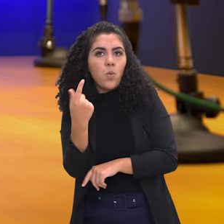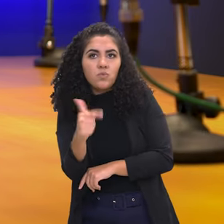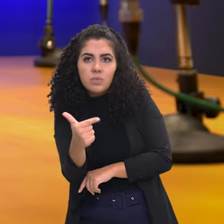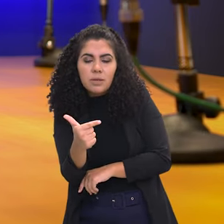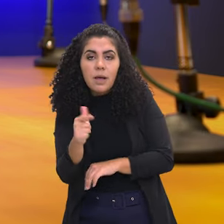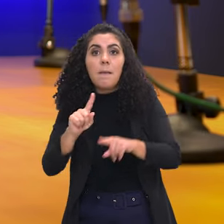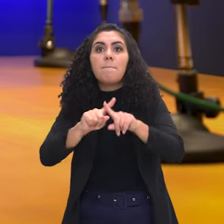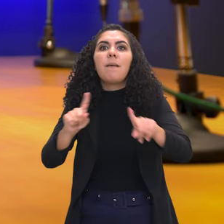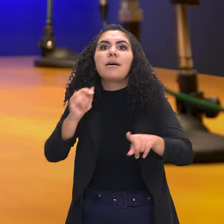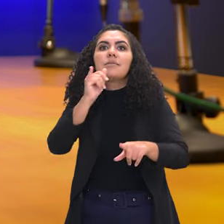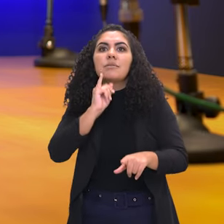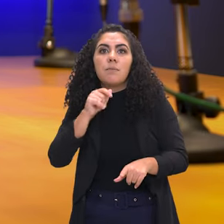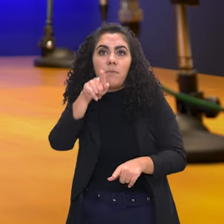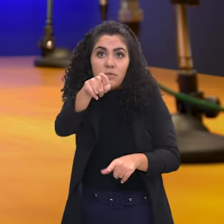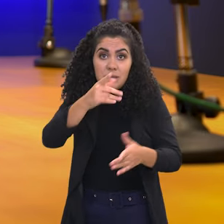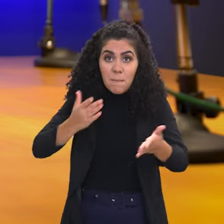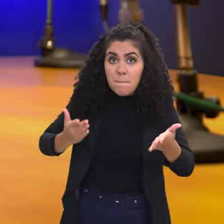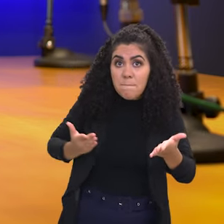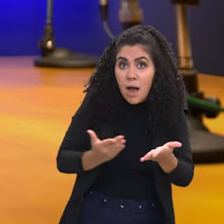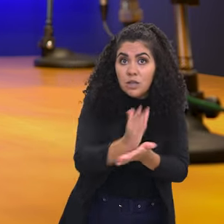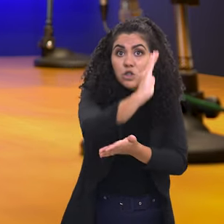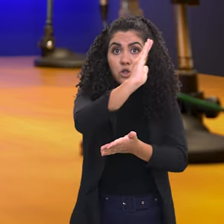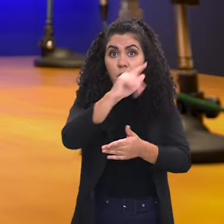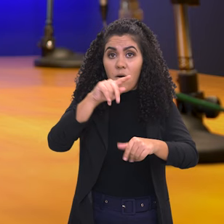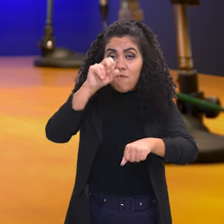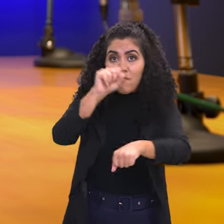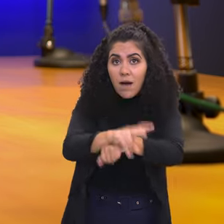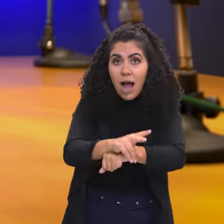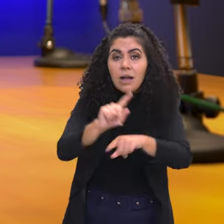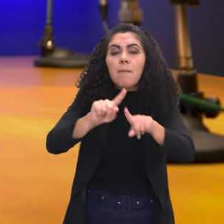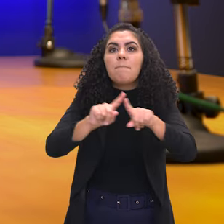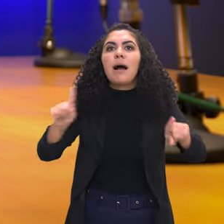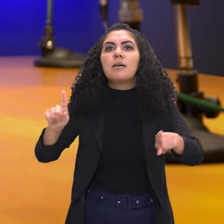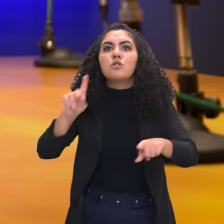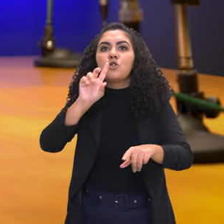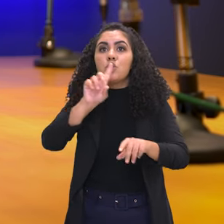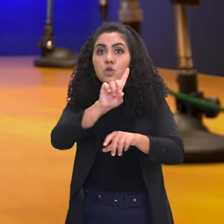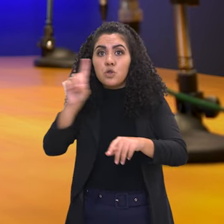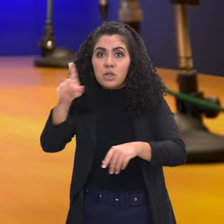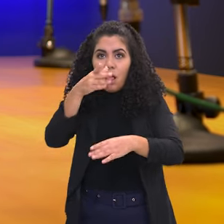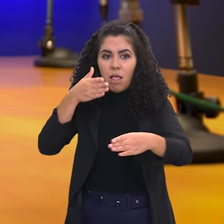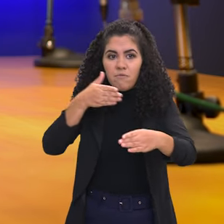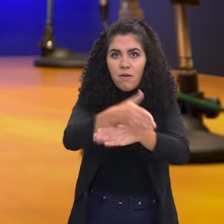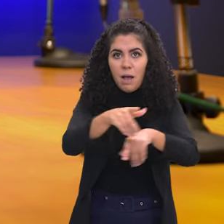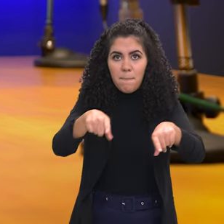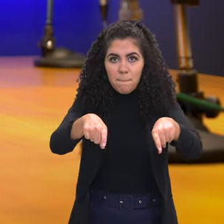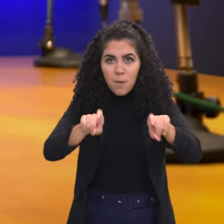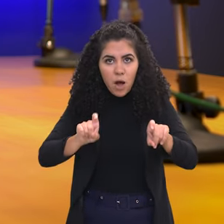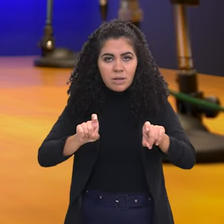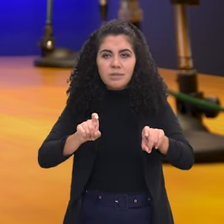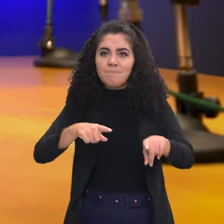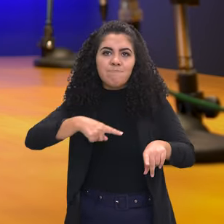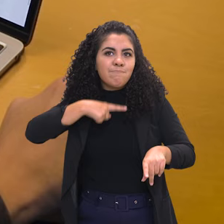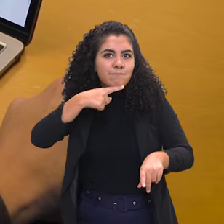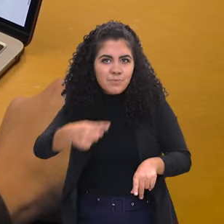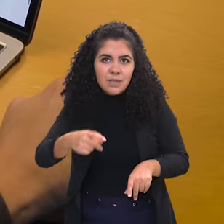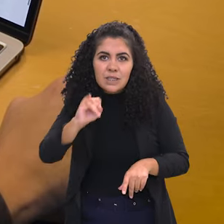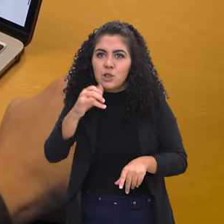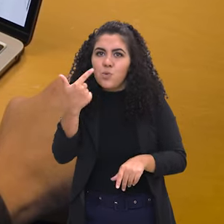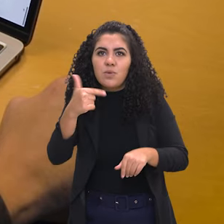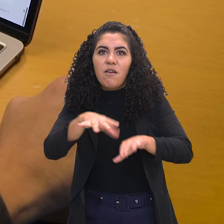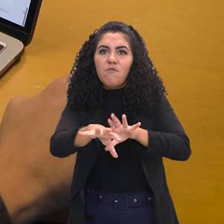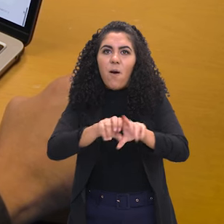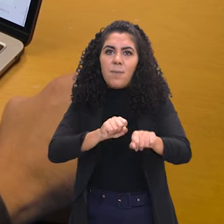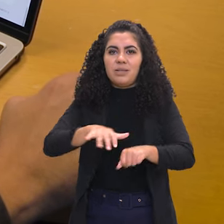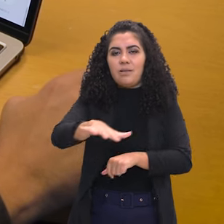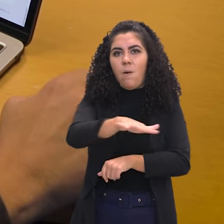mas você não vai conseguir tomar posse no cargo. Então é bom o candidato prestar atenção nisso, para evitar frustrações futuras. Uma